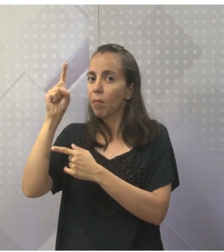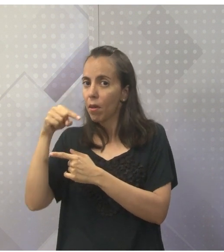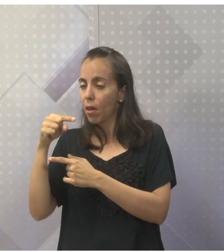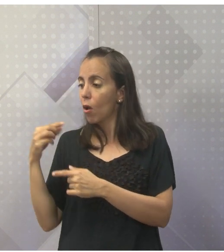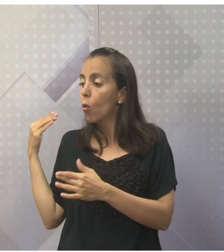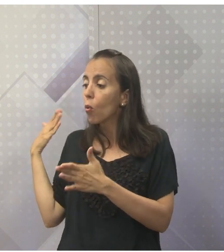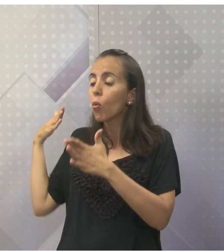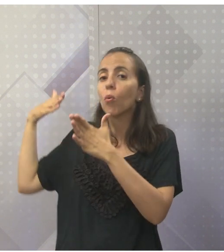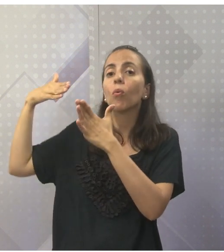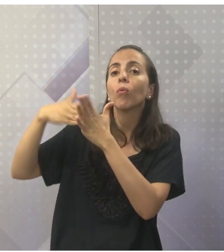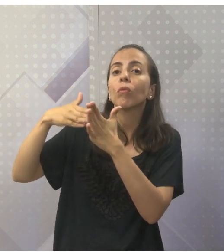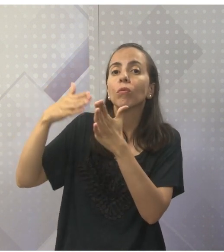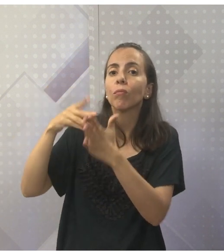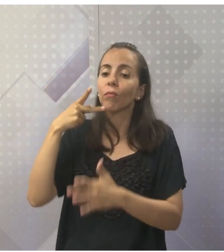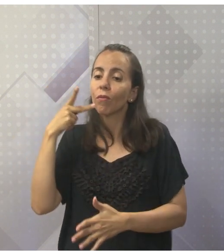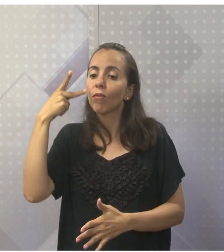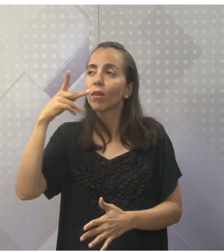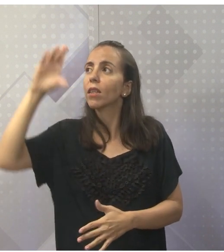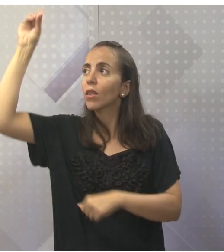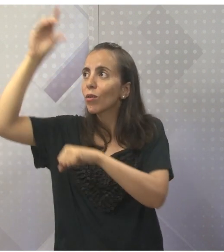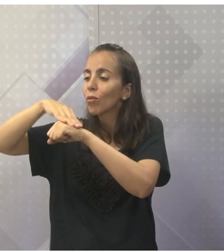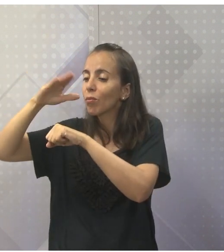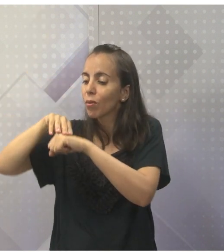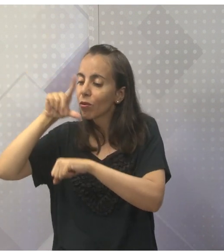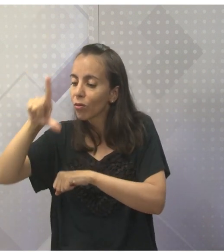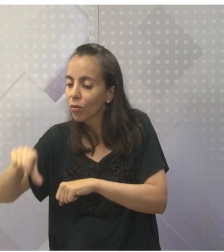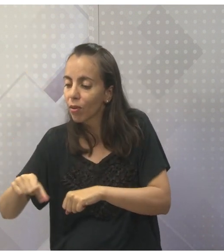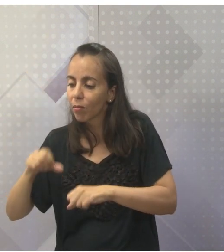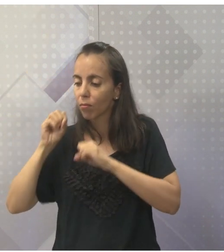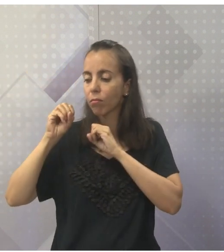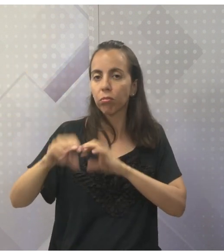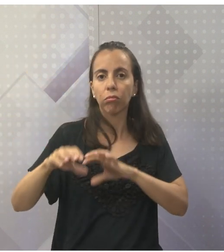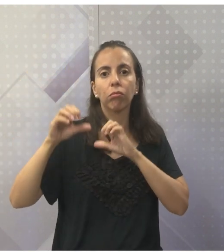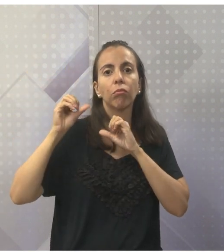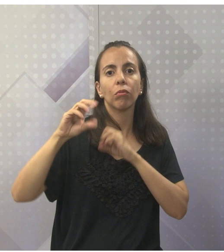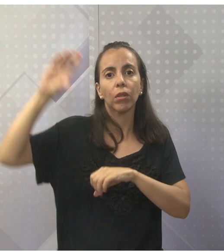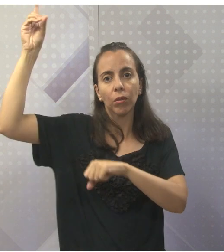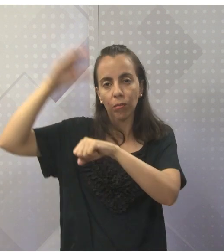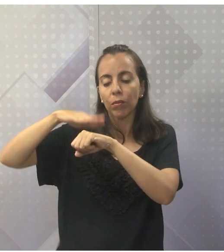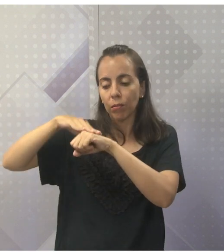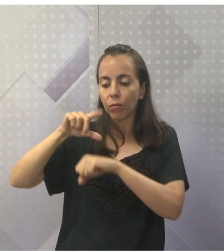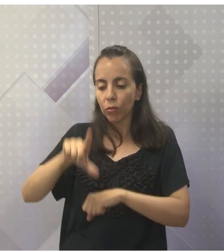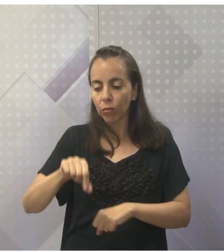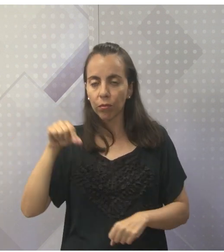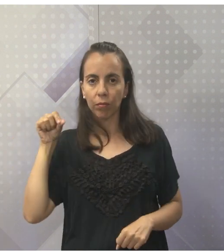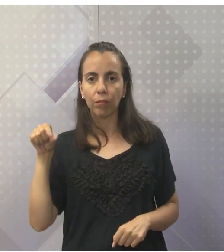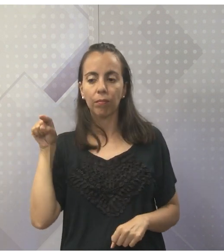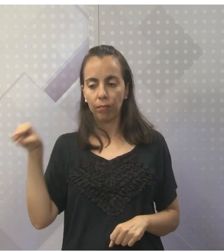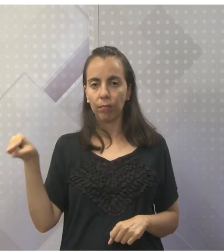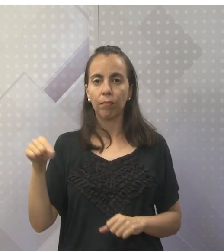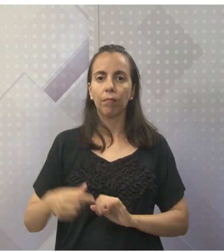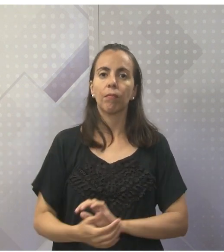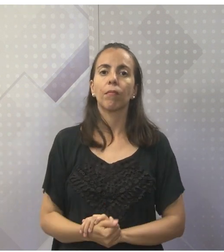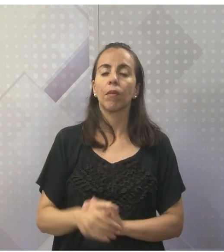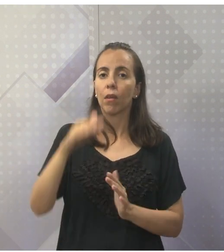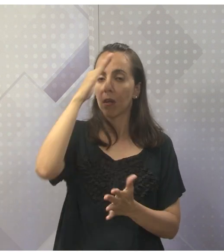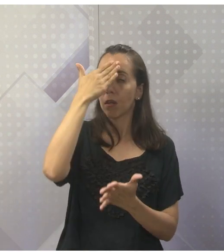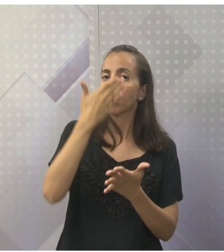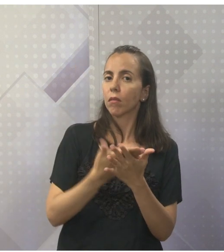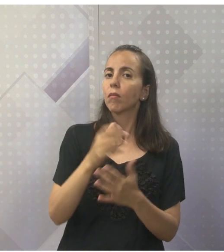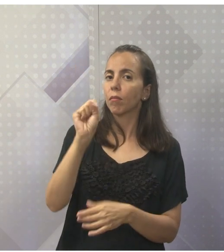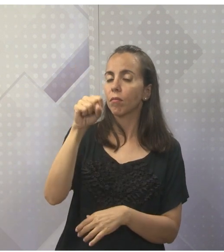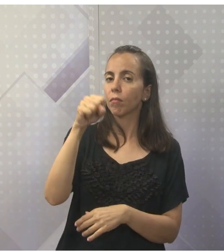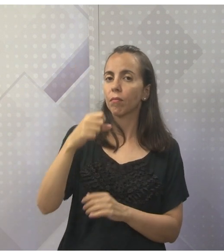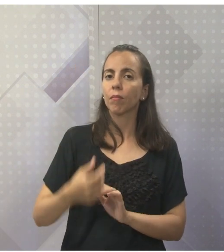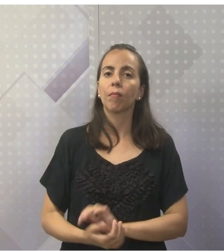Maomé foi o último profeta que veio à Terra, enviado por Deus, certo? A crença deles é assim.